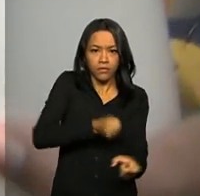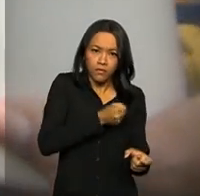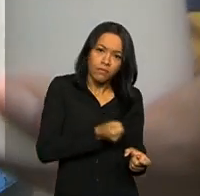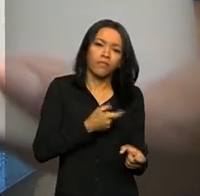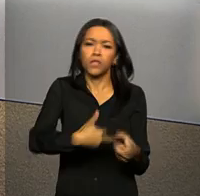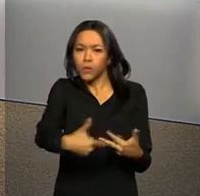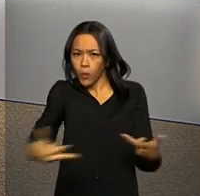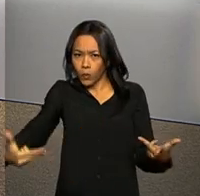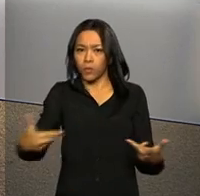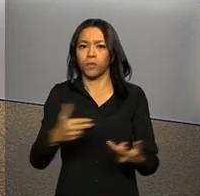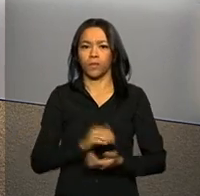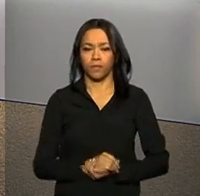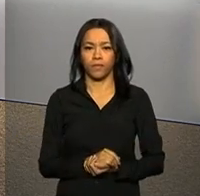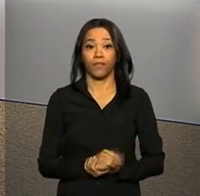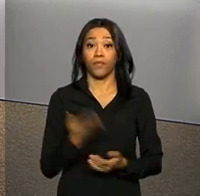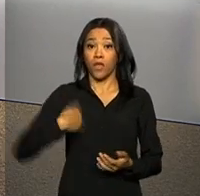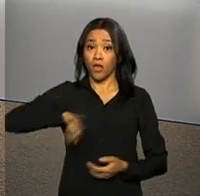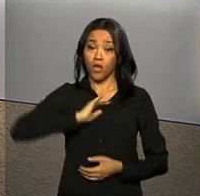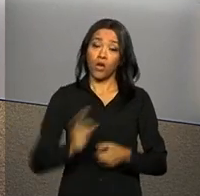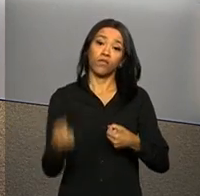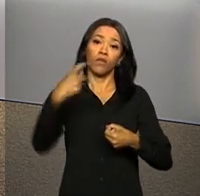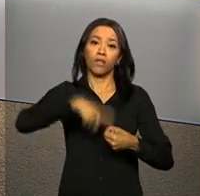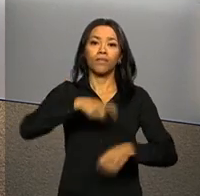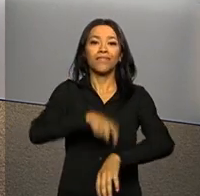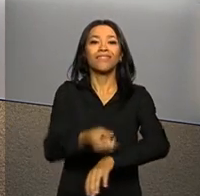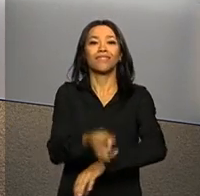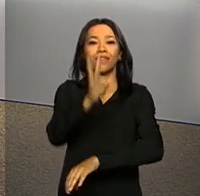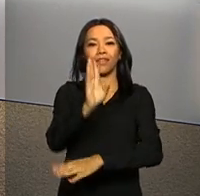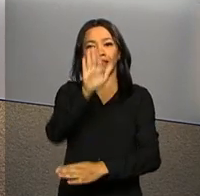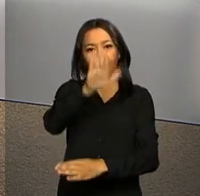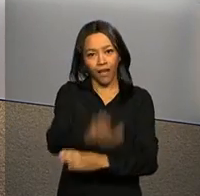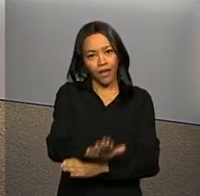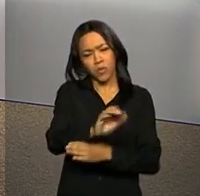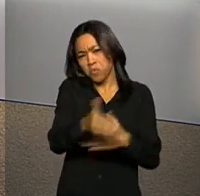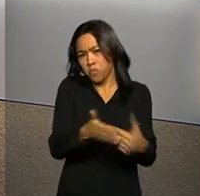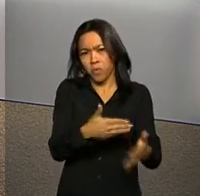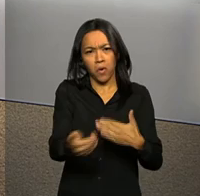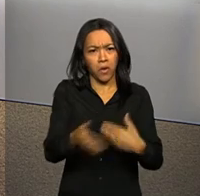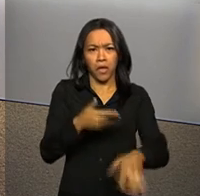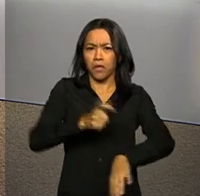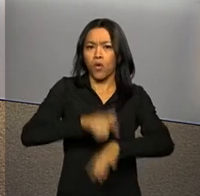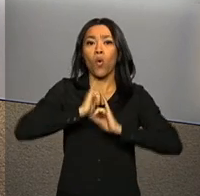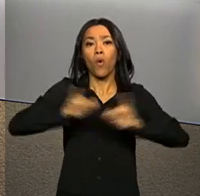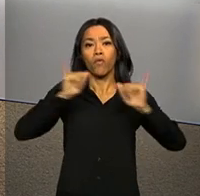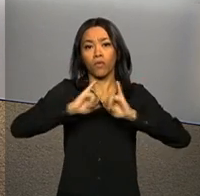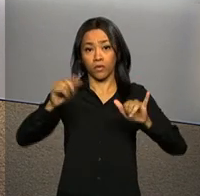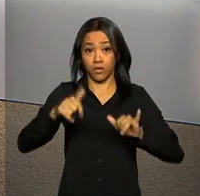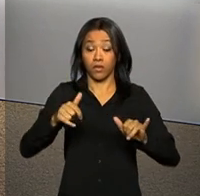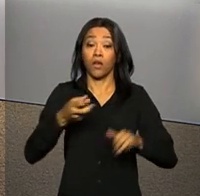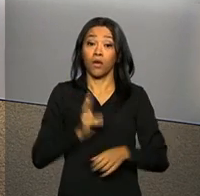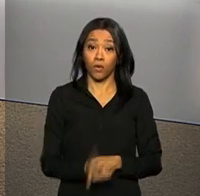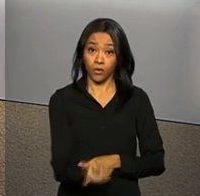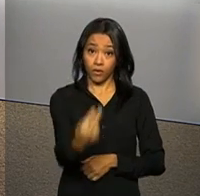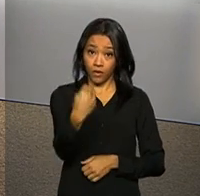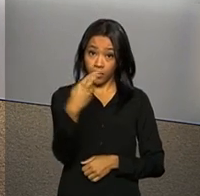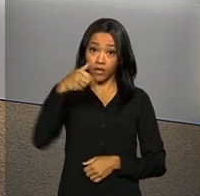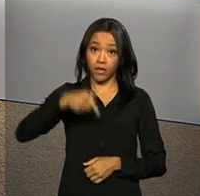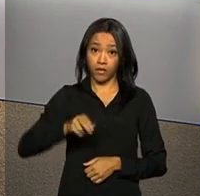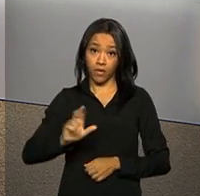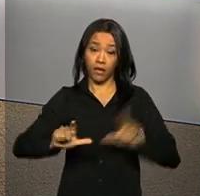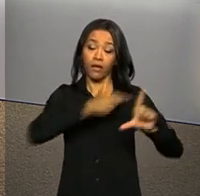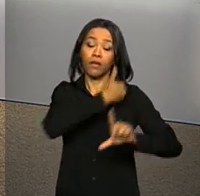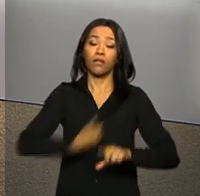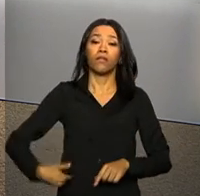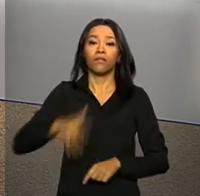criadouros. E nós voltamos às 3 horas da tarde ou a qualquer momento com outras informações. Continue com a